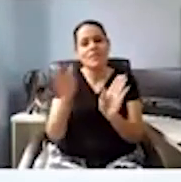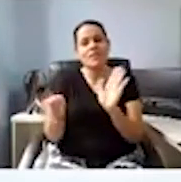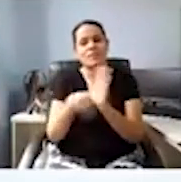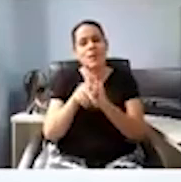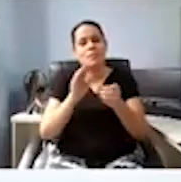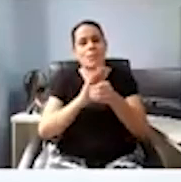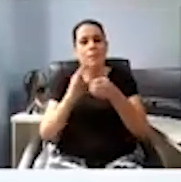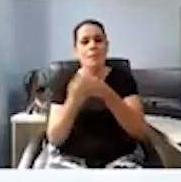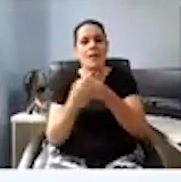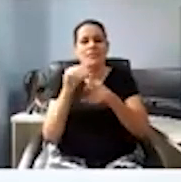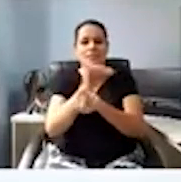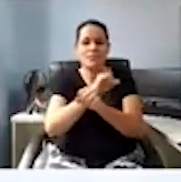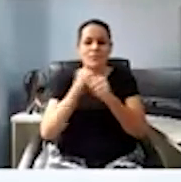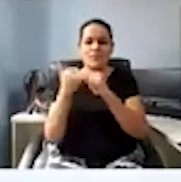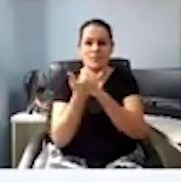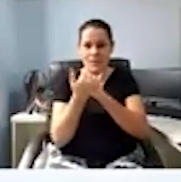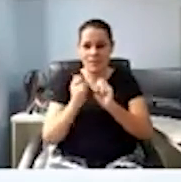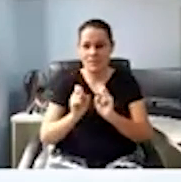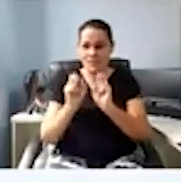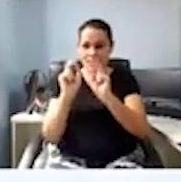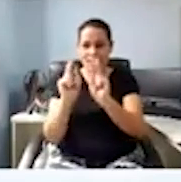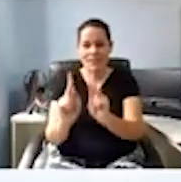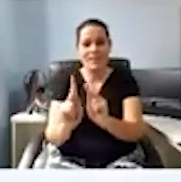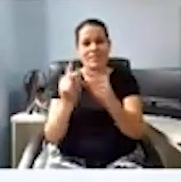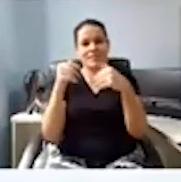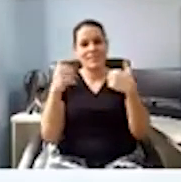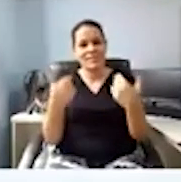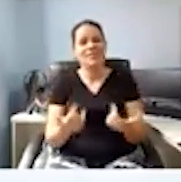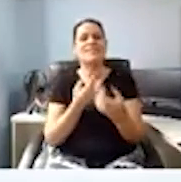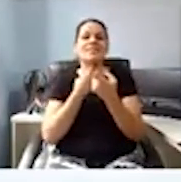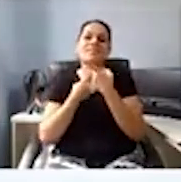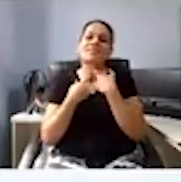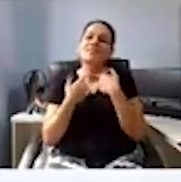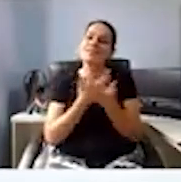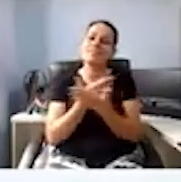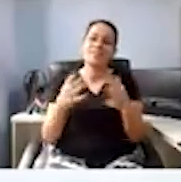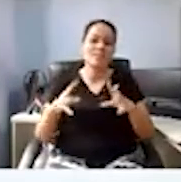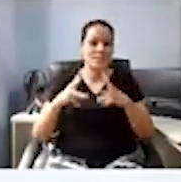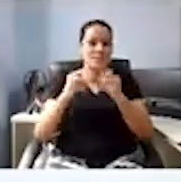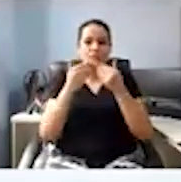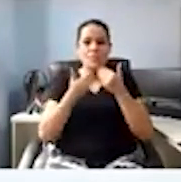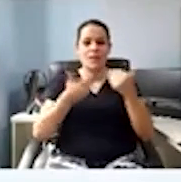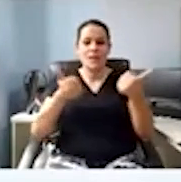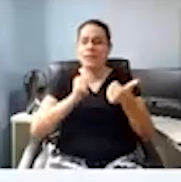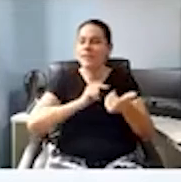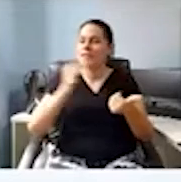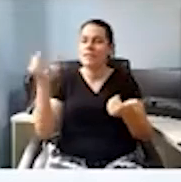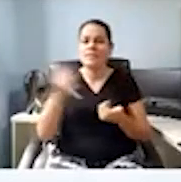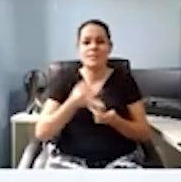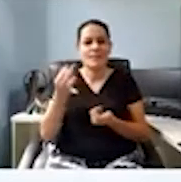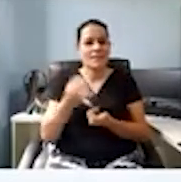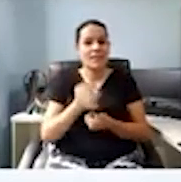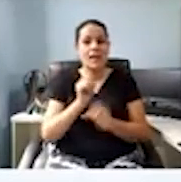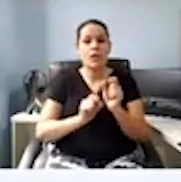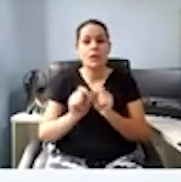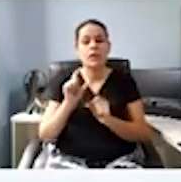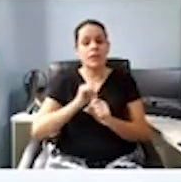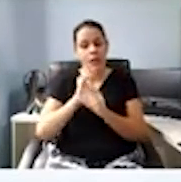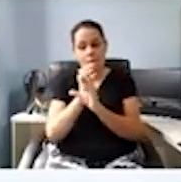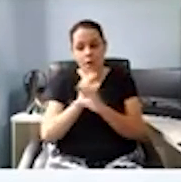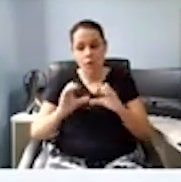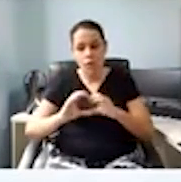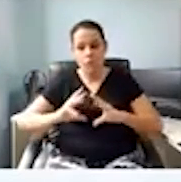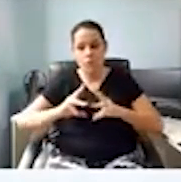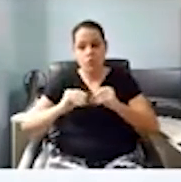dos Pinhais, tá? É isso que a gente está desejando para você e, com certeza, a confiança das